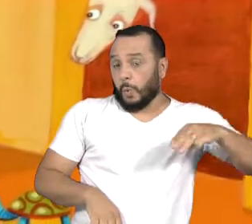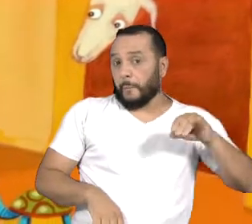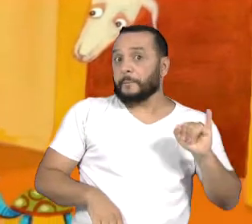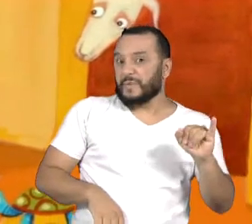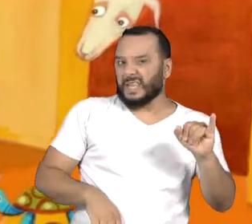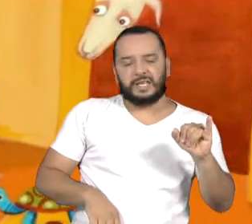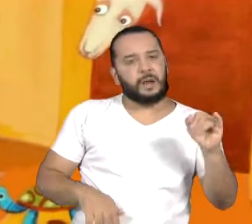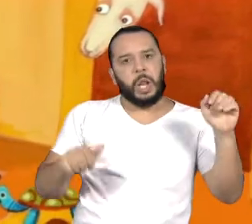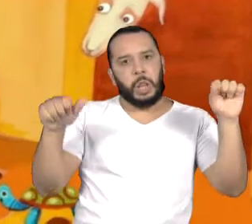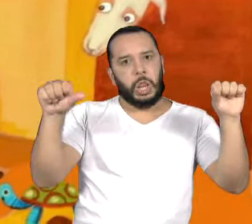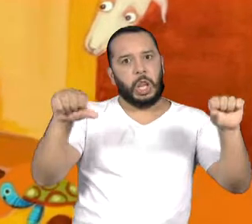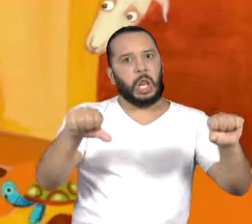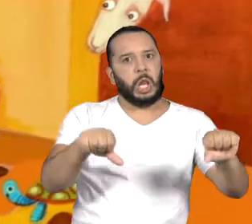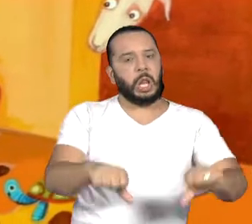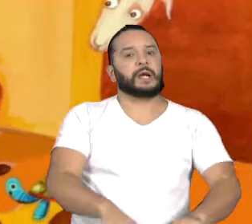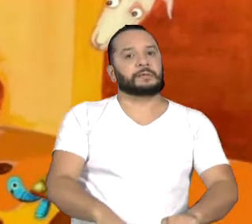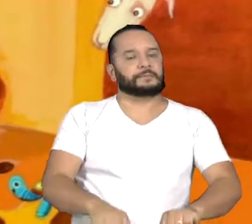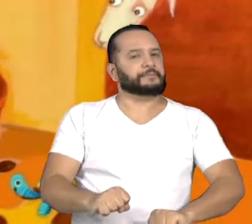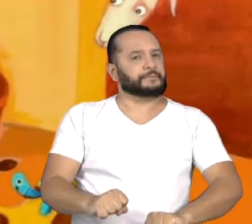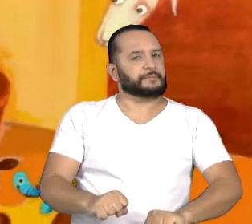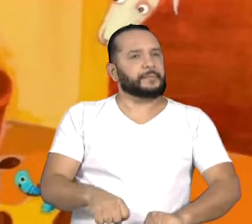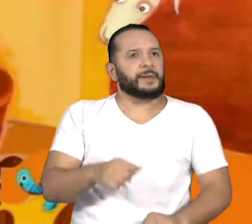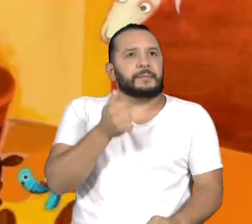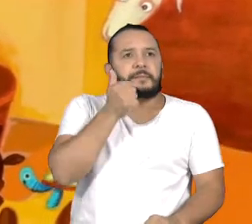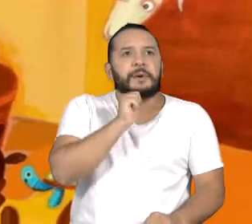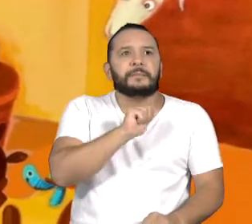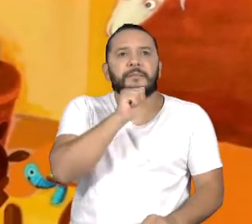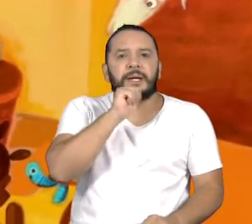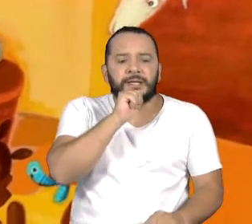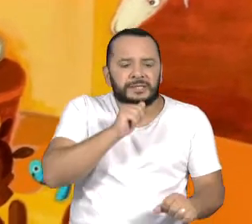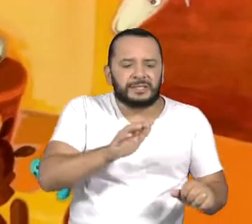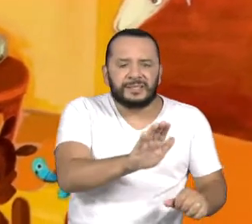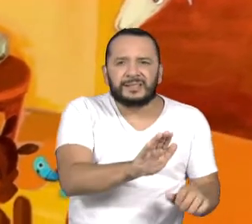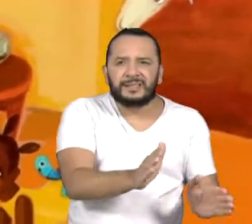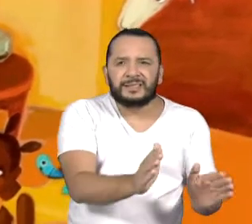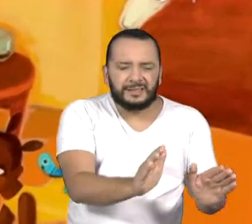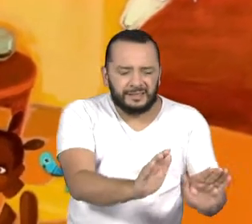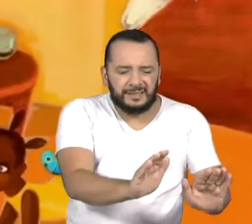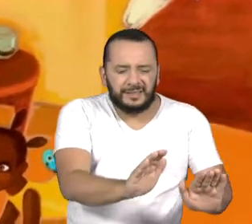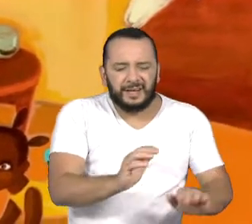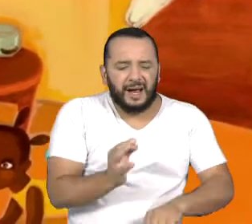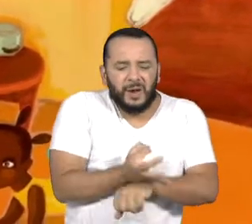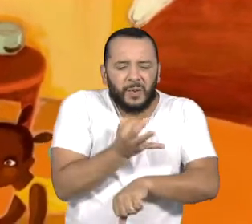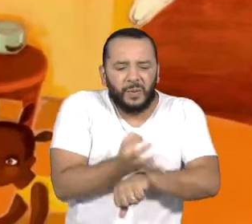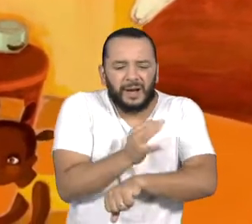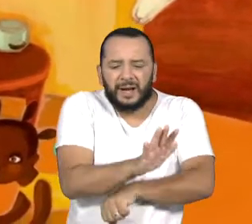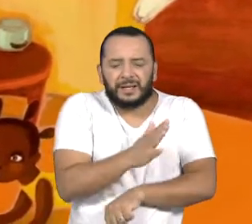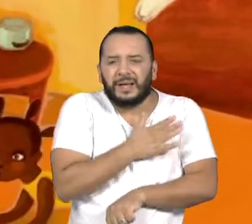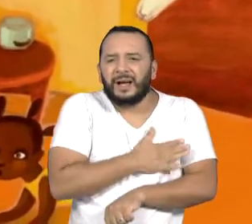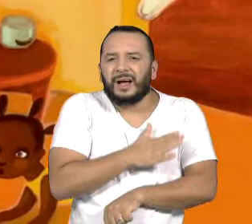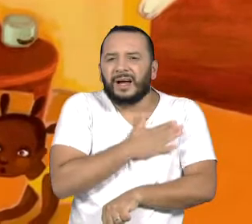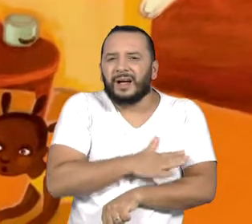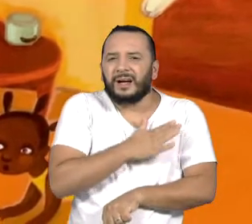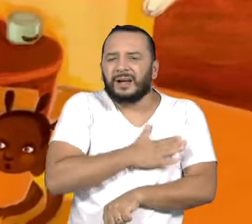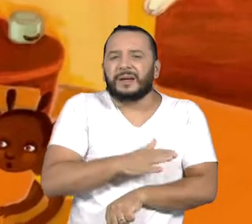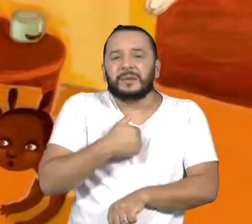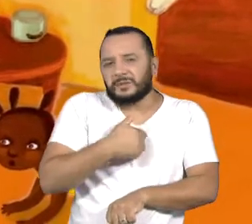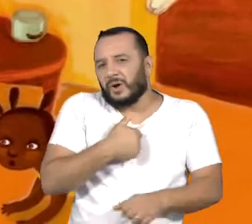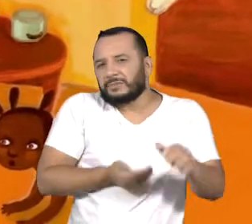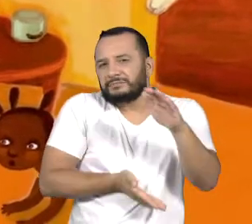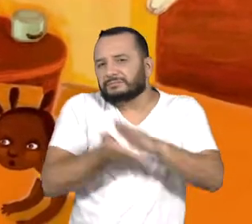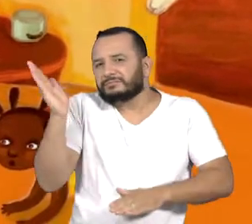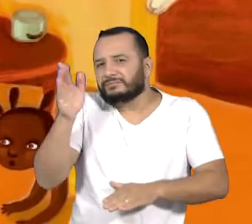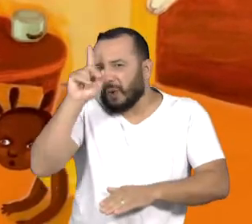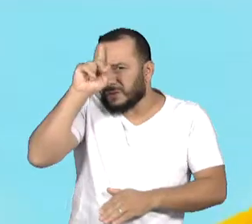a avó. A mãe coloca a mão na testa do filho. Aguente firme, rapaz, ela pede. Já estamos de saída